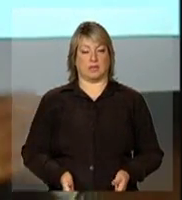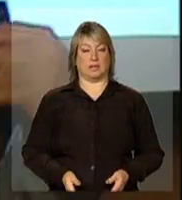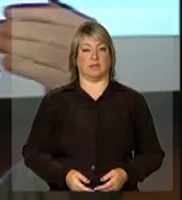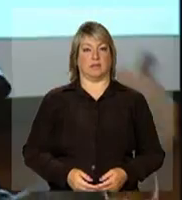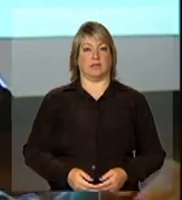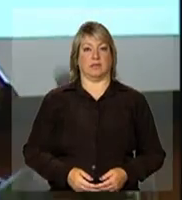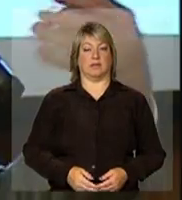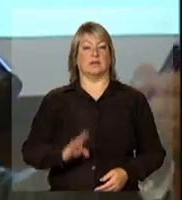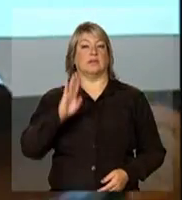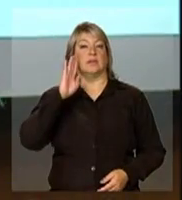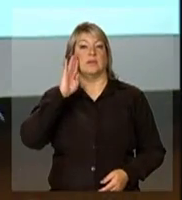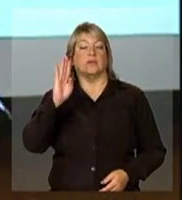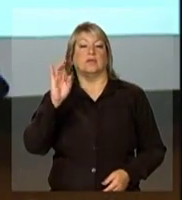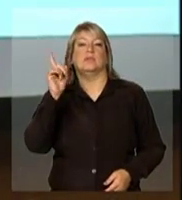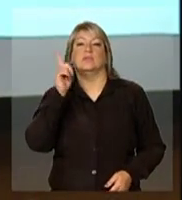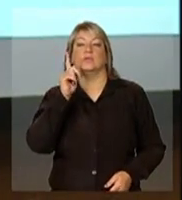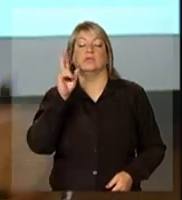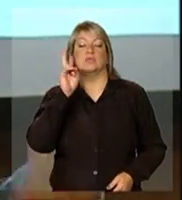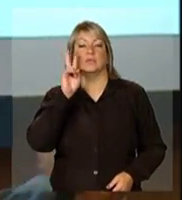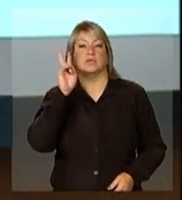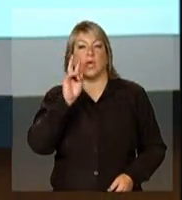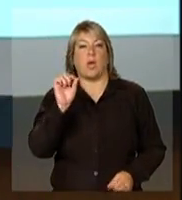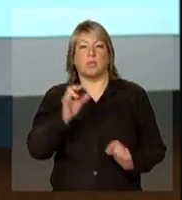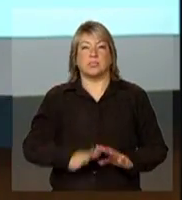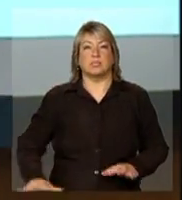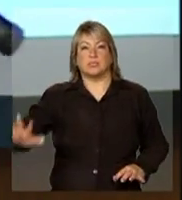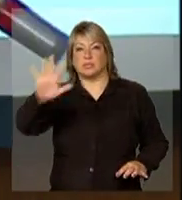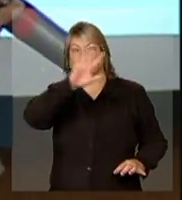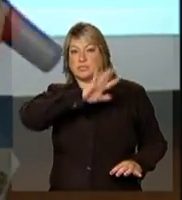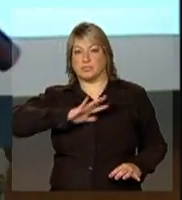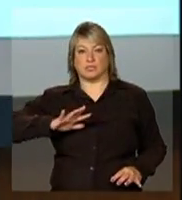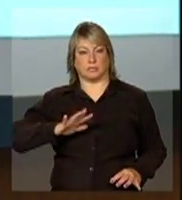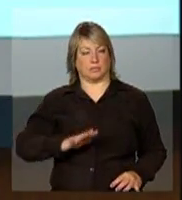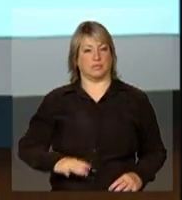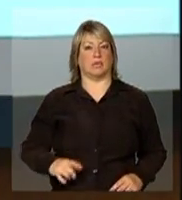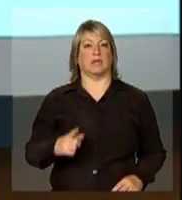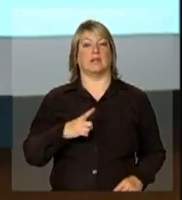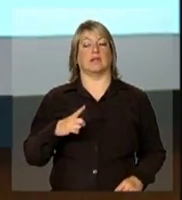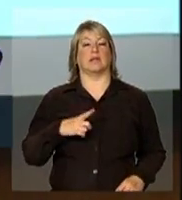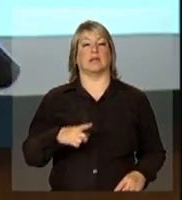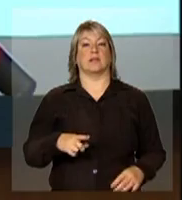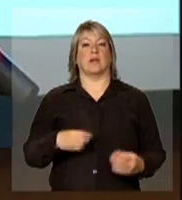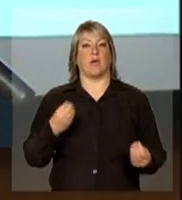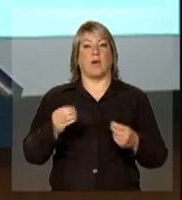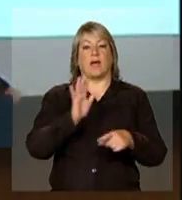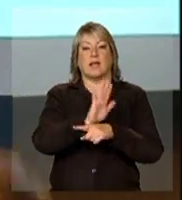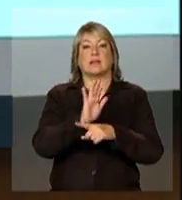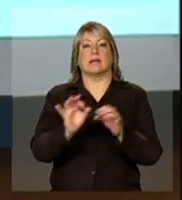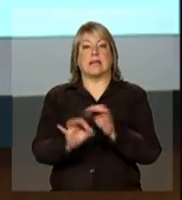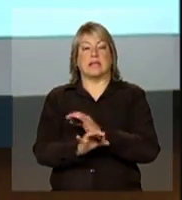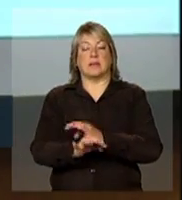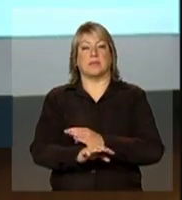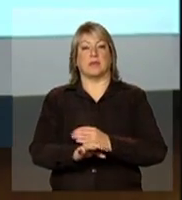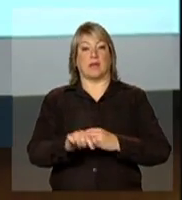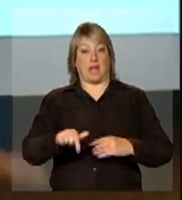no limiar do acesso universal, de cobertura universal, e, sem dúvida, senhor ministro, a iniciativa que hoje se inicia, que hoje é